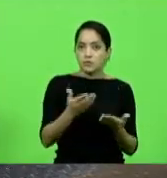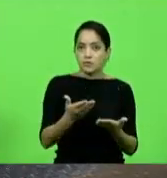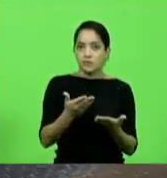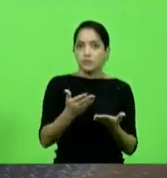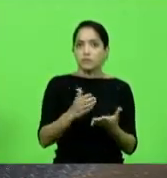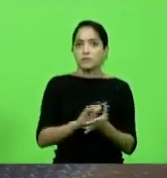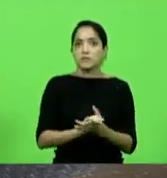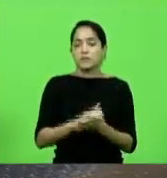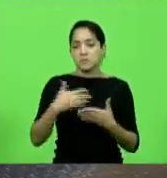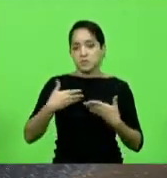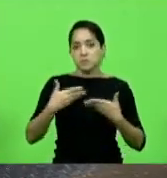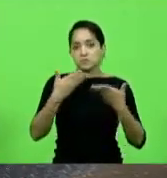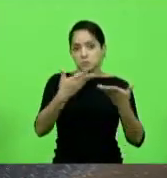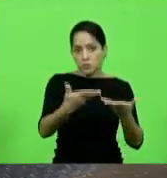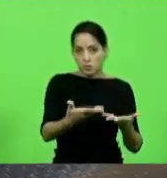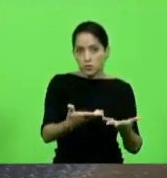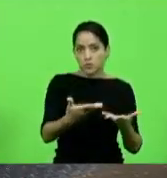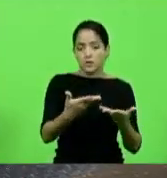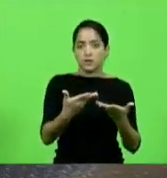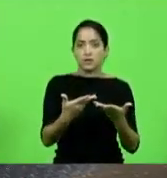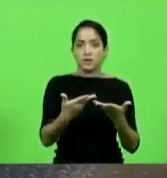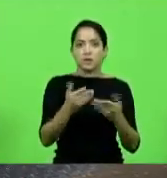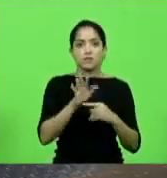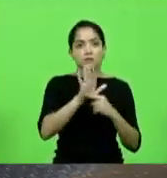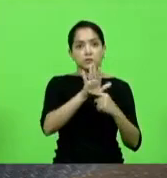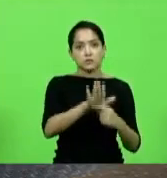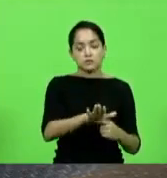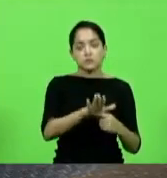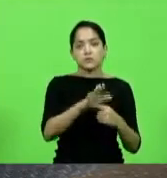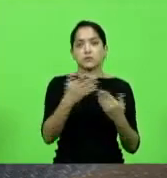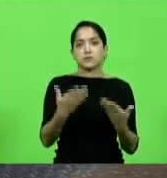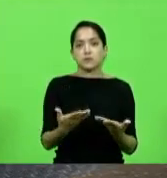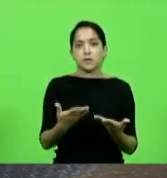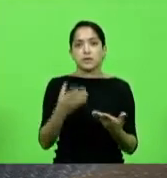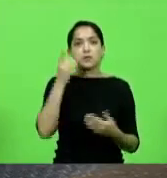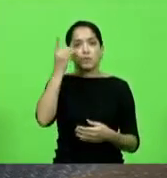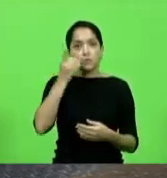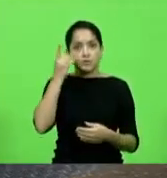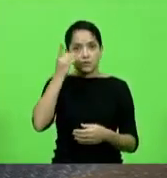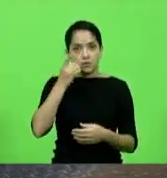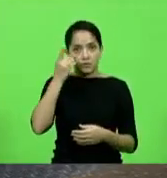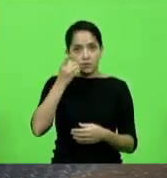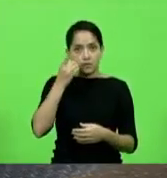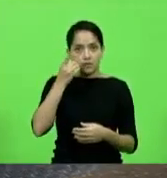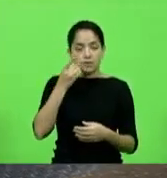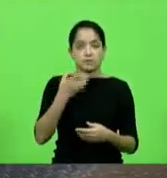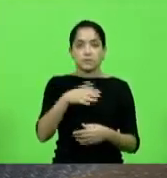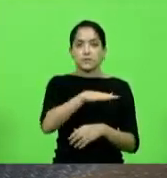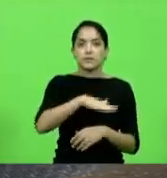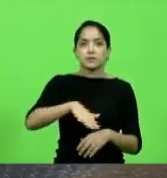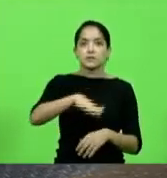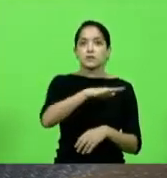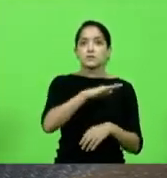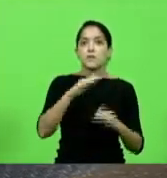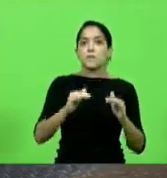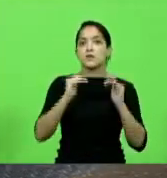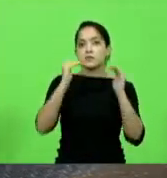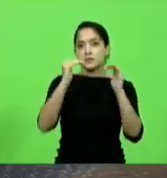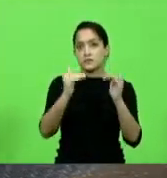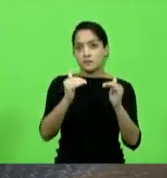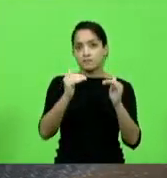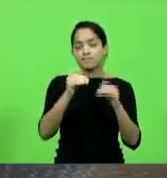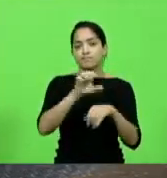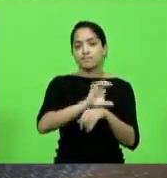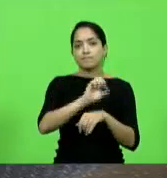colocar à disposição para dar a minha contribuição como deputado da nossa região mas acima de tudo de